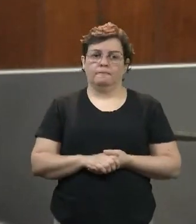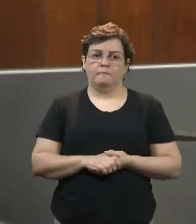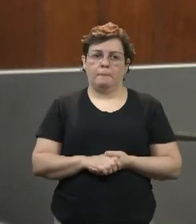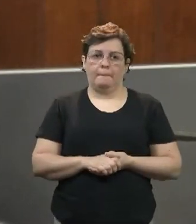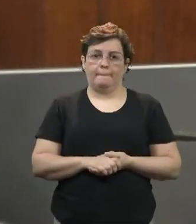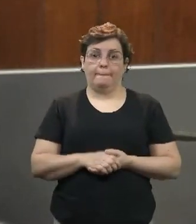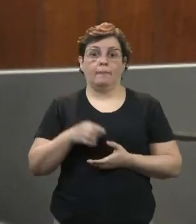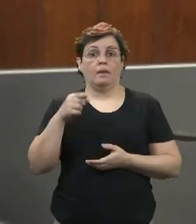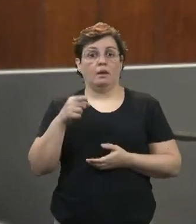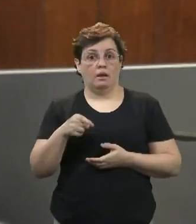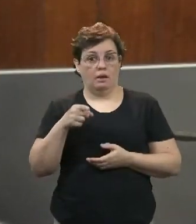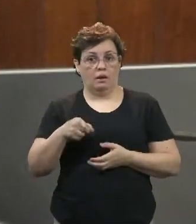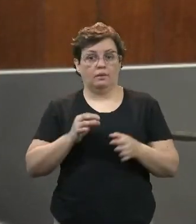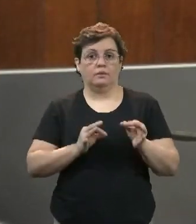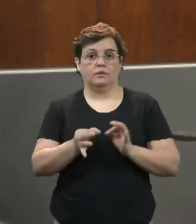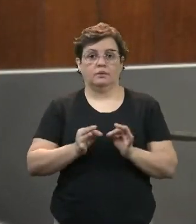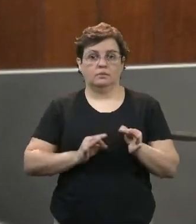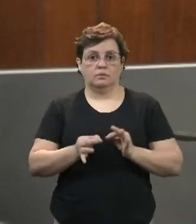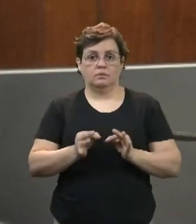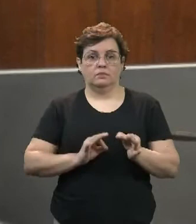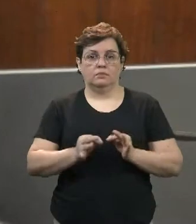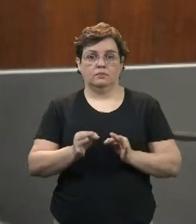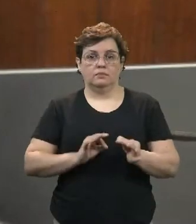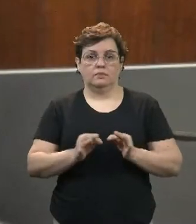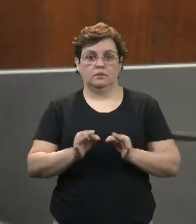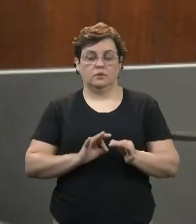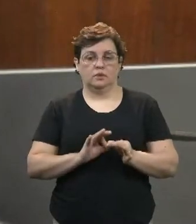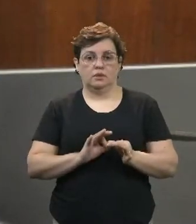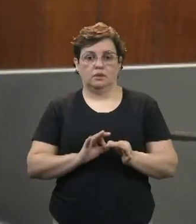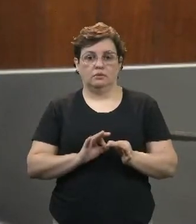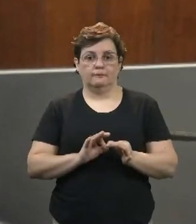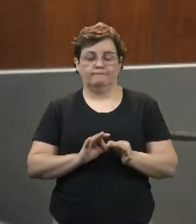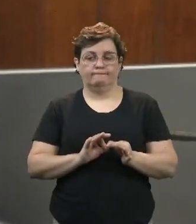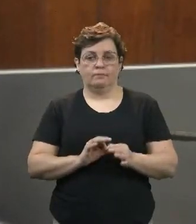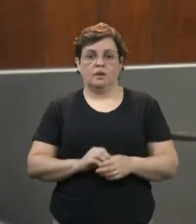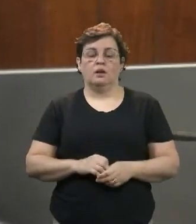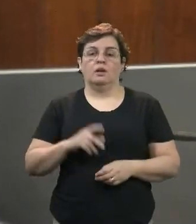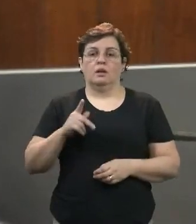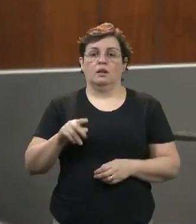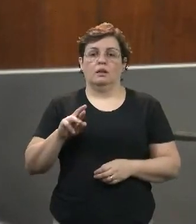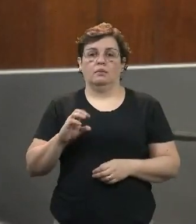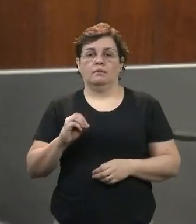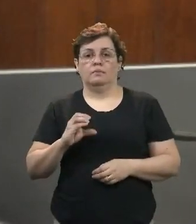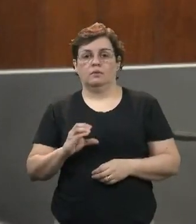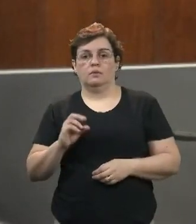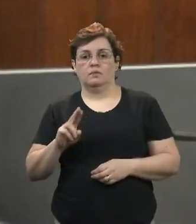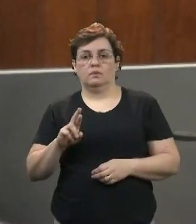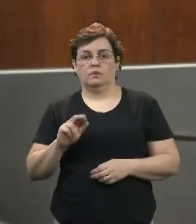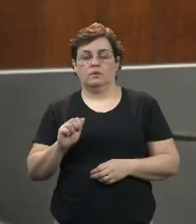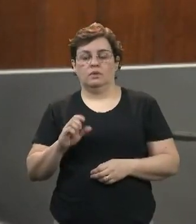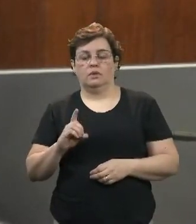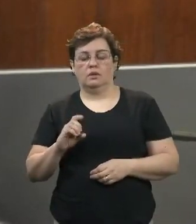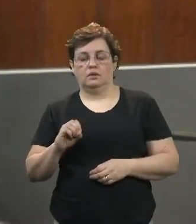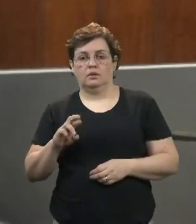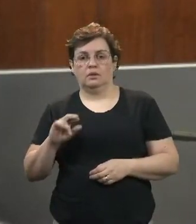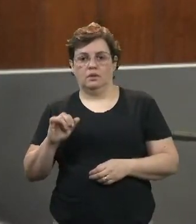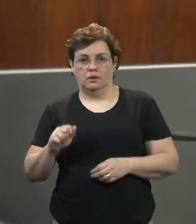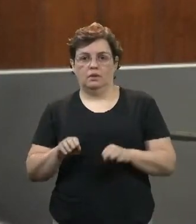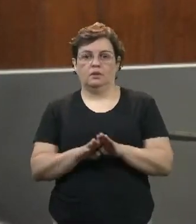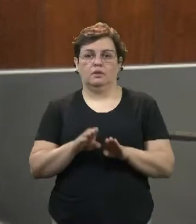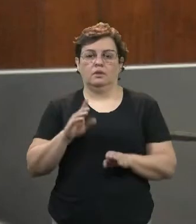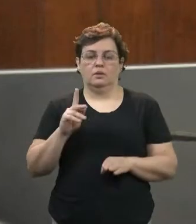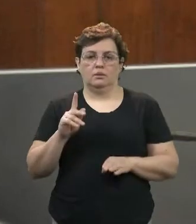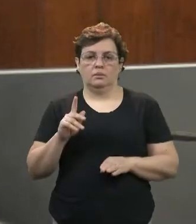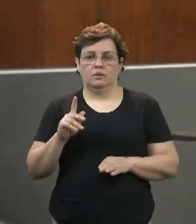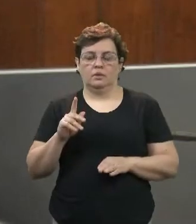Esse projeto, segundo a Procuradoria e a Promotoria, incetaria